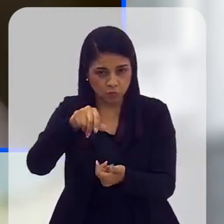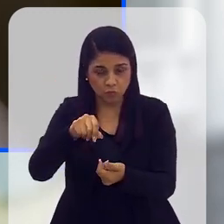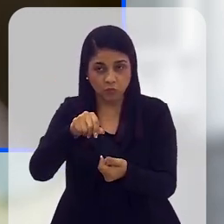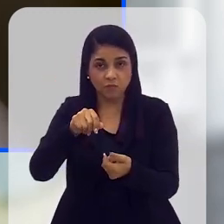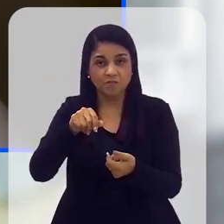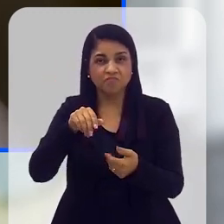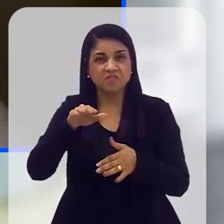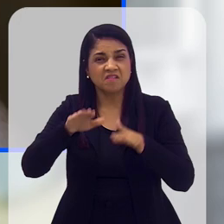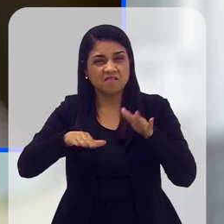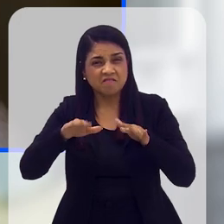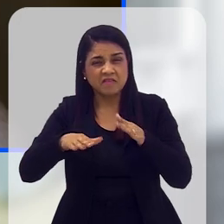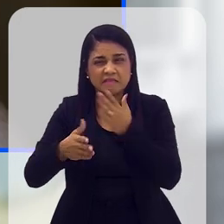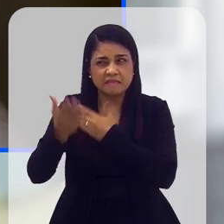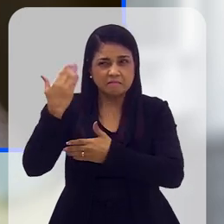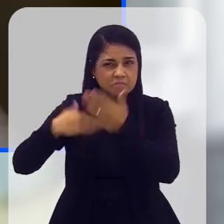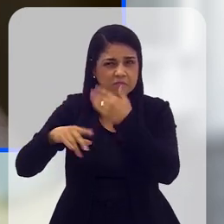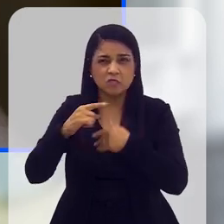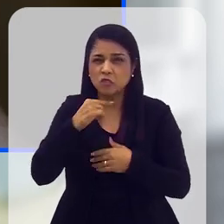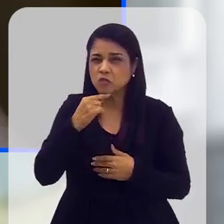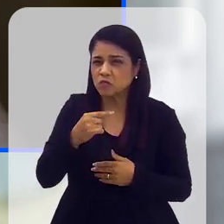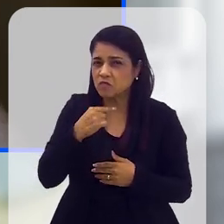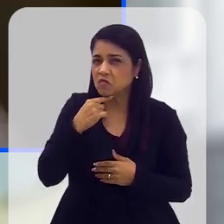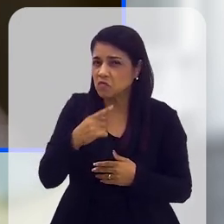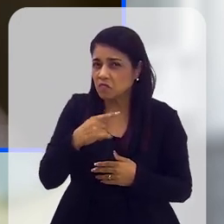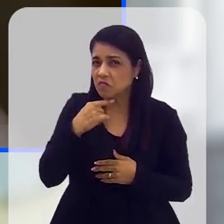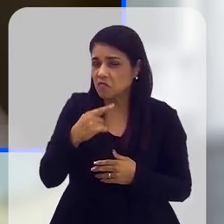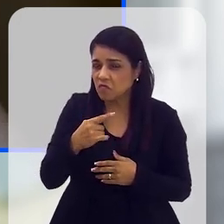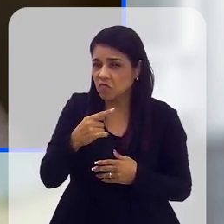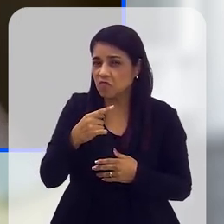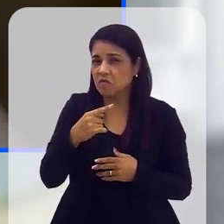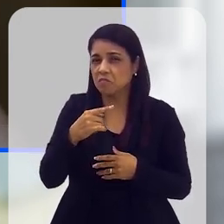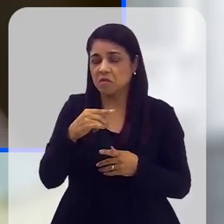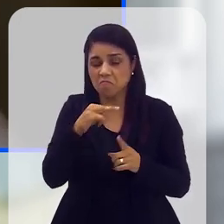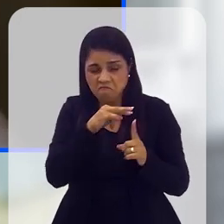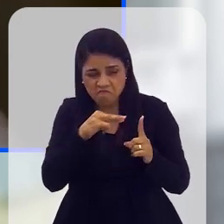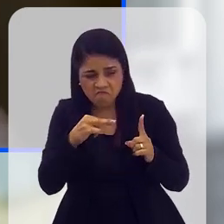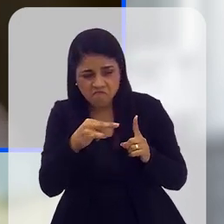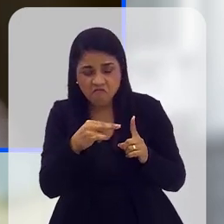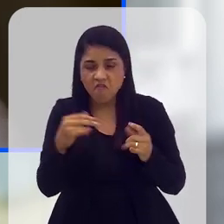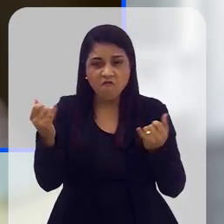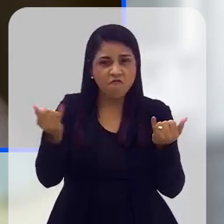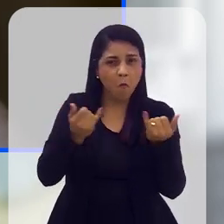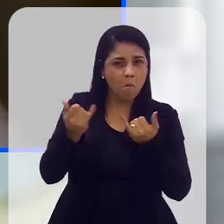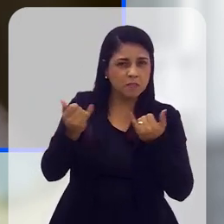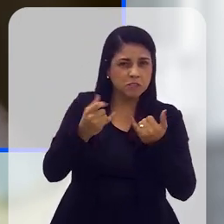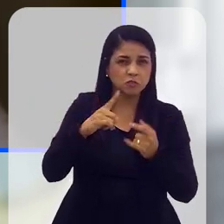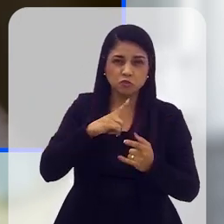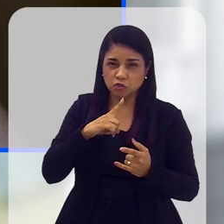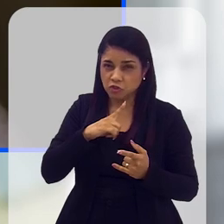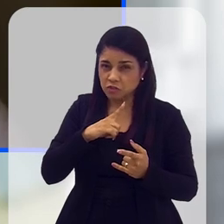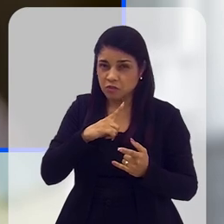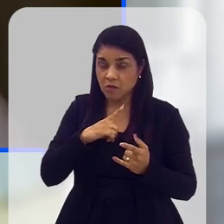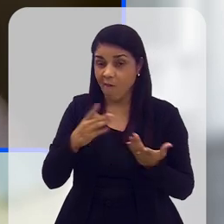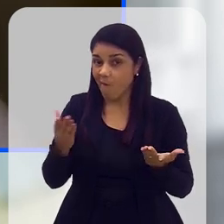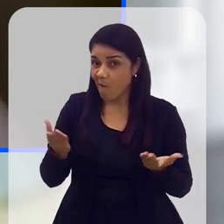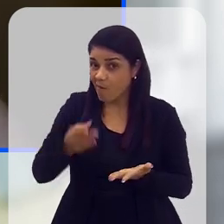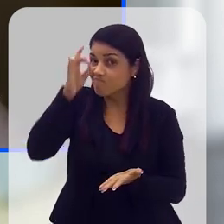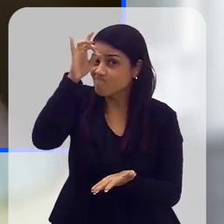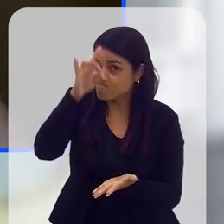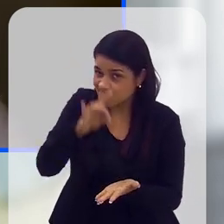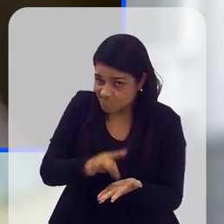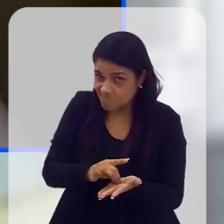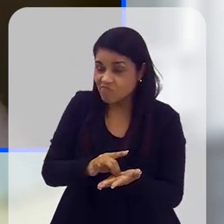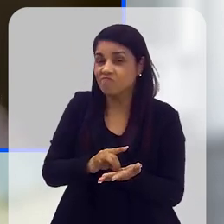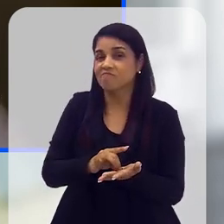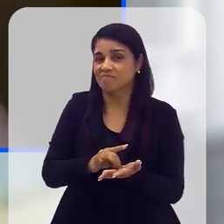Então, assim, coisas que a gente, às vezes, duvidava e achava que a gente estava vendo mais porque estava tendo mais acesso à informação, a gente hoje